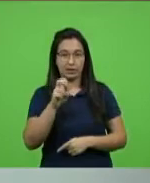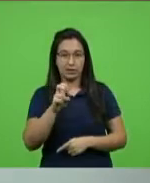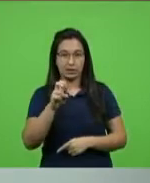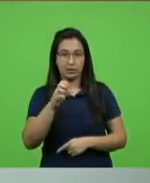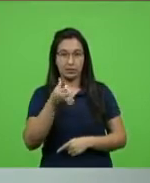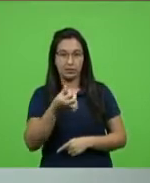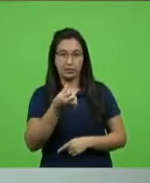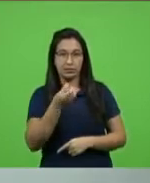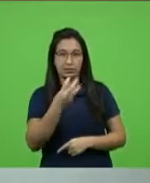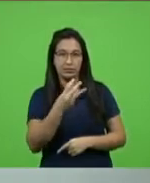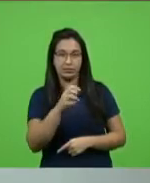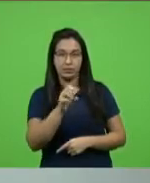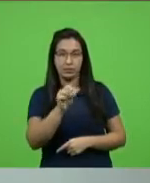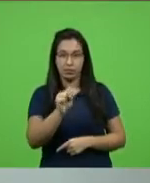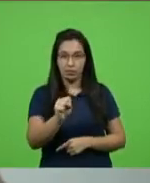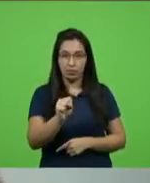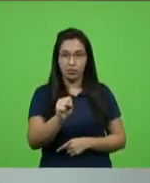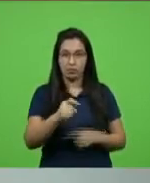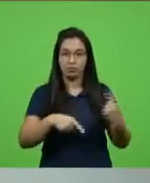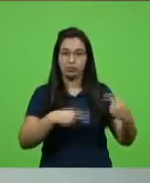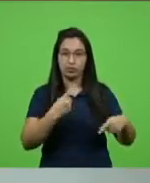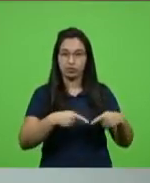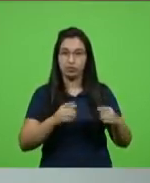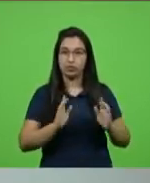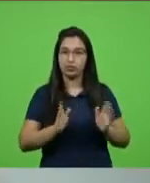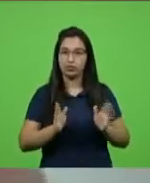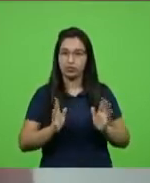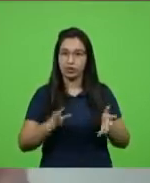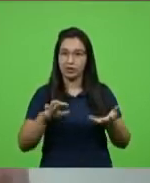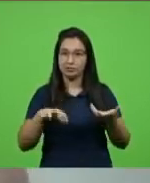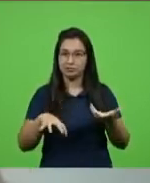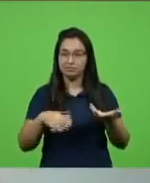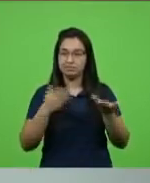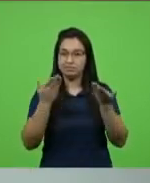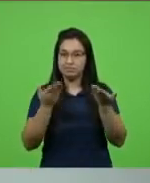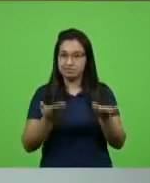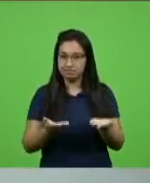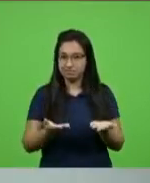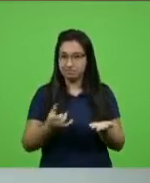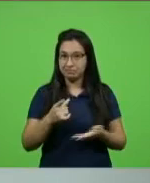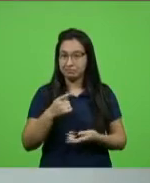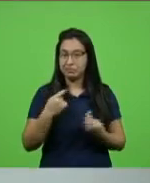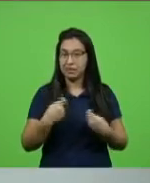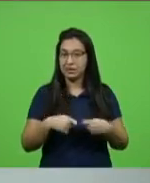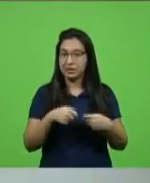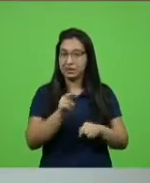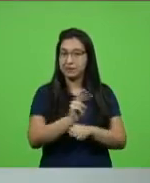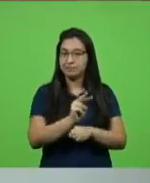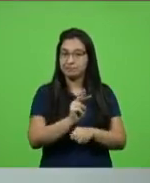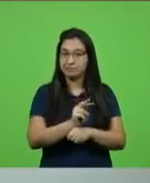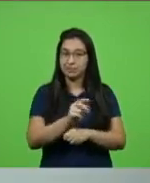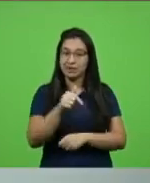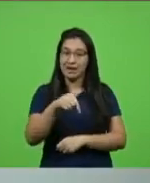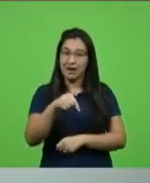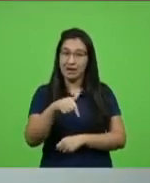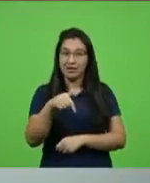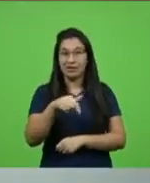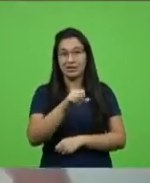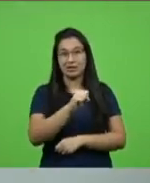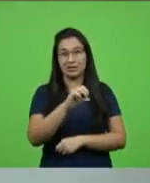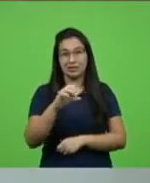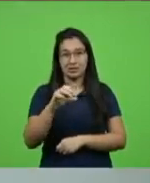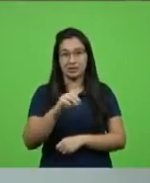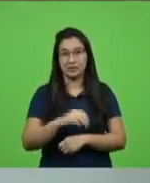discutido no congresso nacional nós temos que ter uma medida protetiva aqui no estado de Santa Catarina